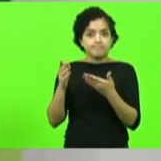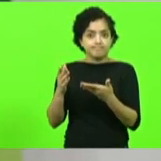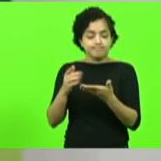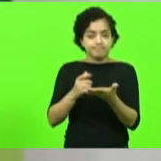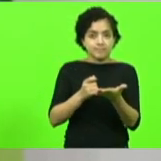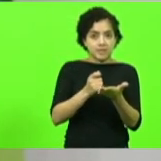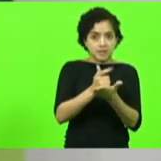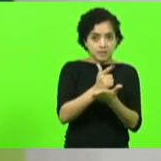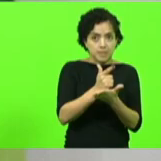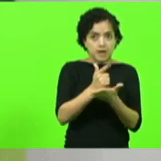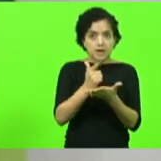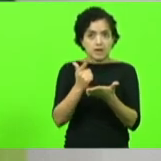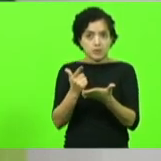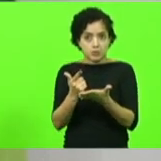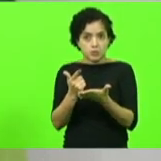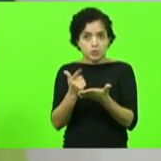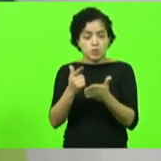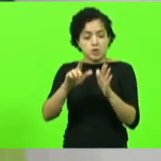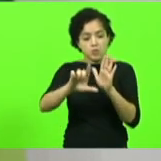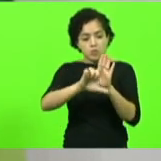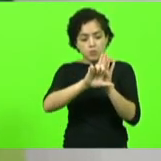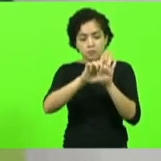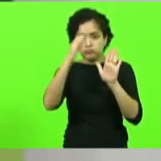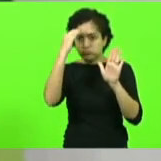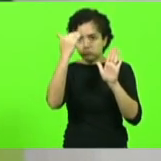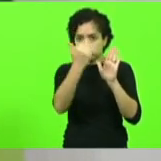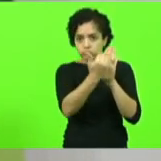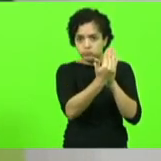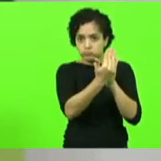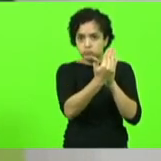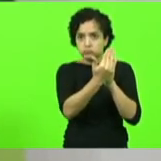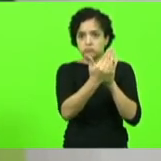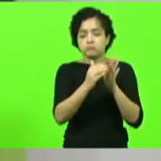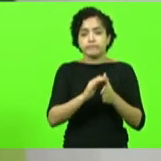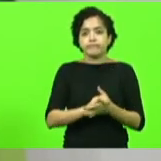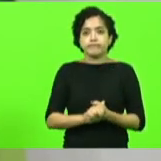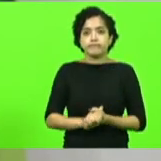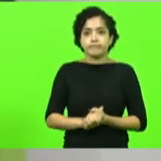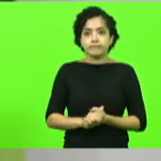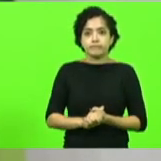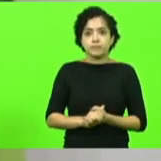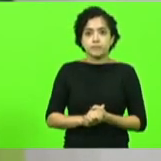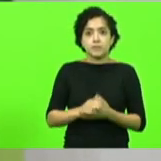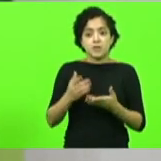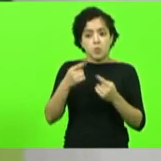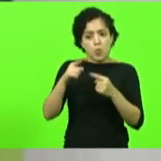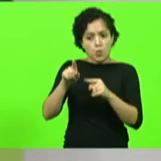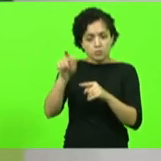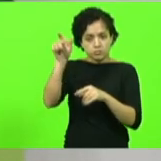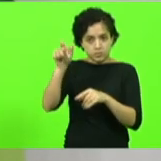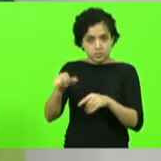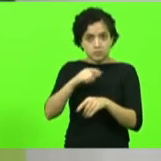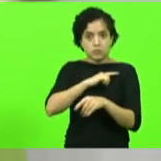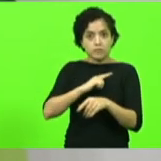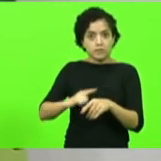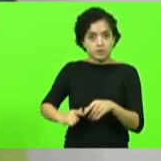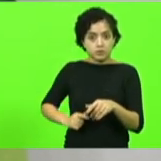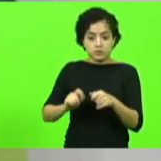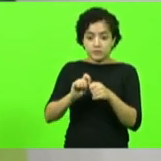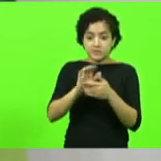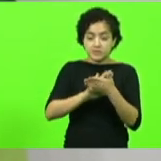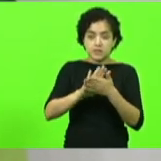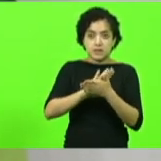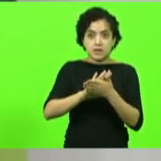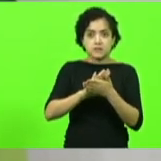para fazer cumprir a lei ajuize uma ação de improbidade contra o governador e se não fizer existem outras